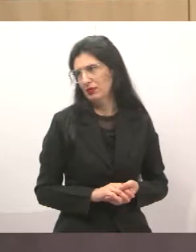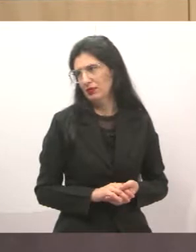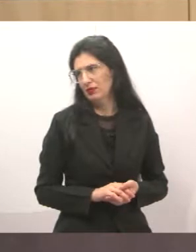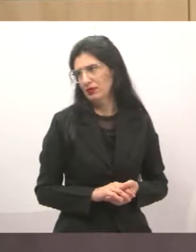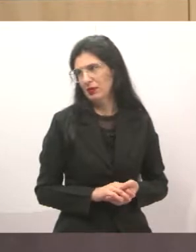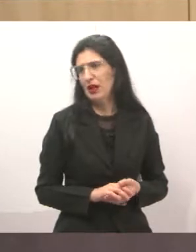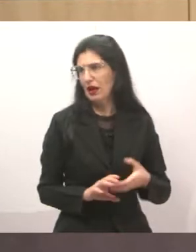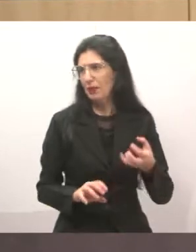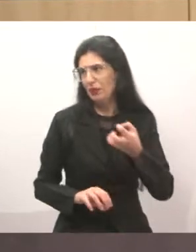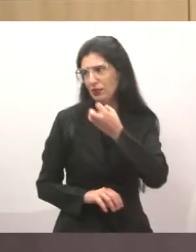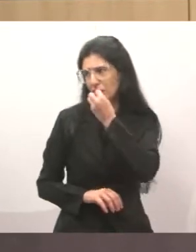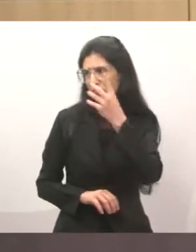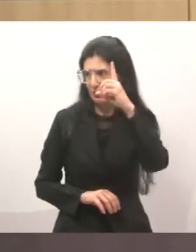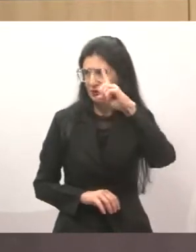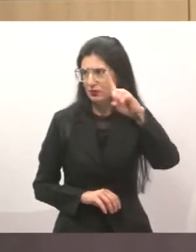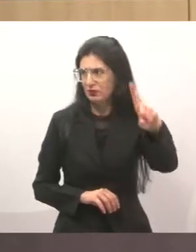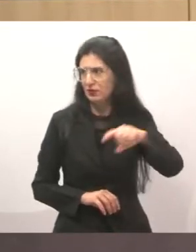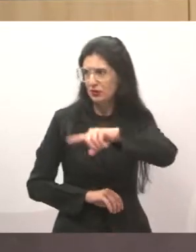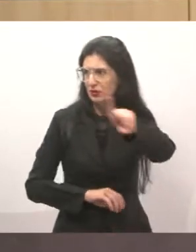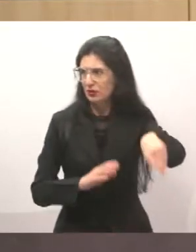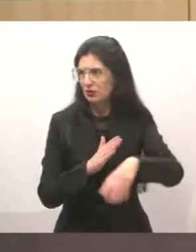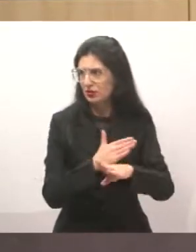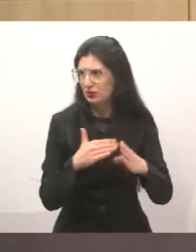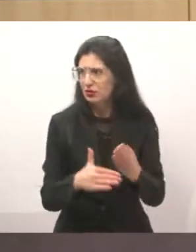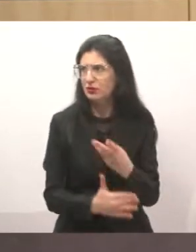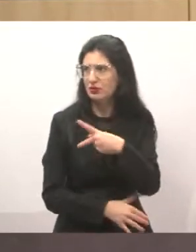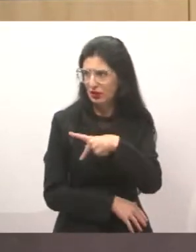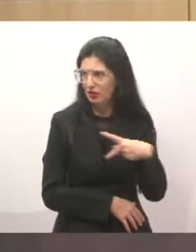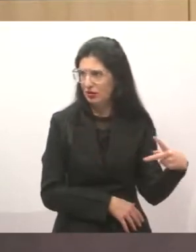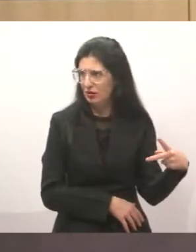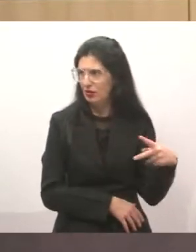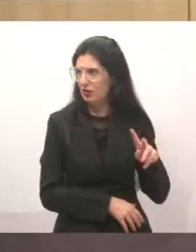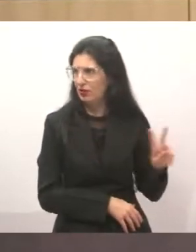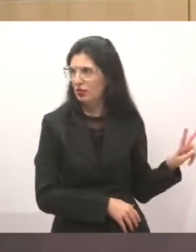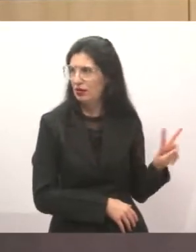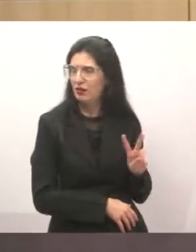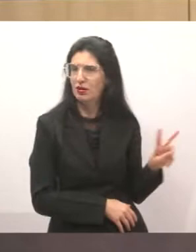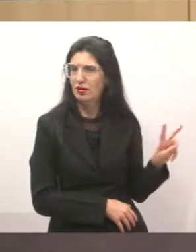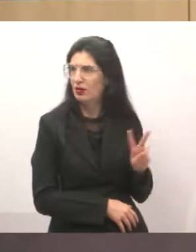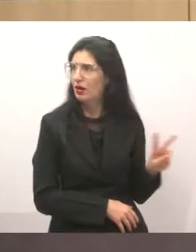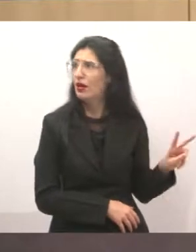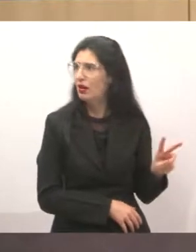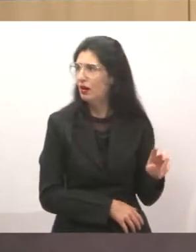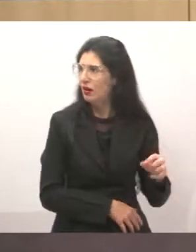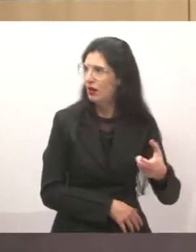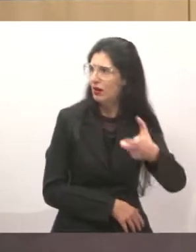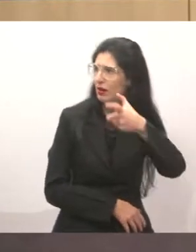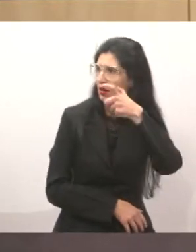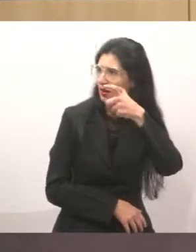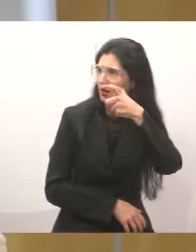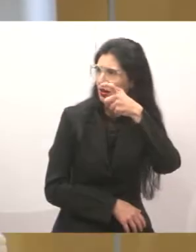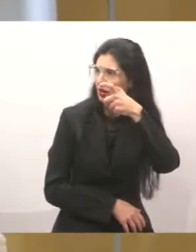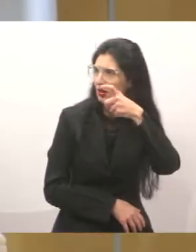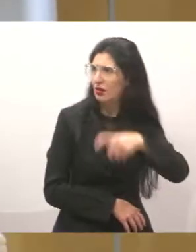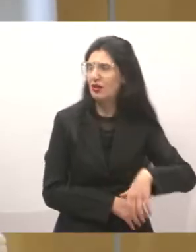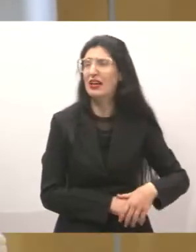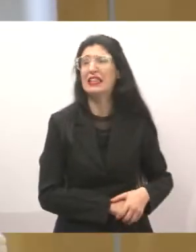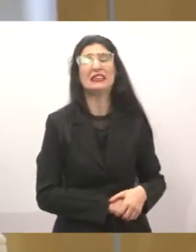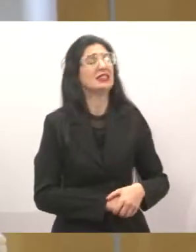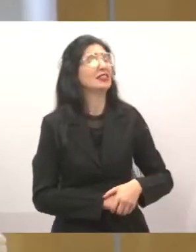Bom dia a todos, bom dia, senhor presidente, nobres vereadores, público que nos assiste pela TV Câmara, os internautas.